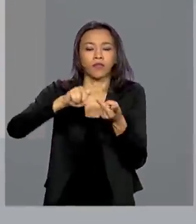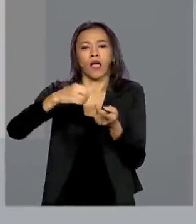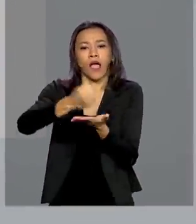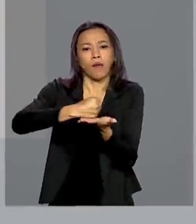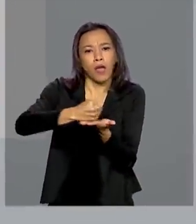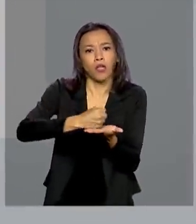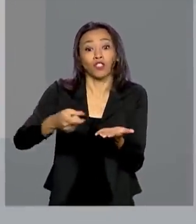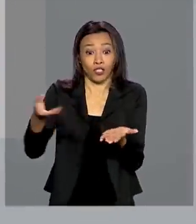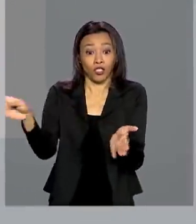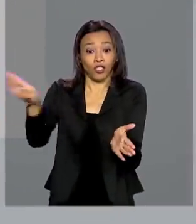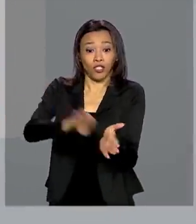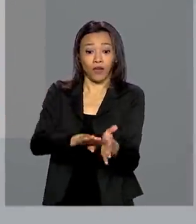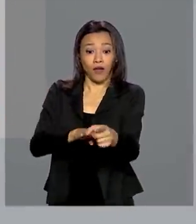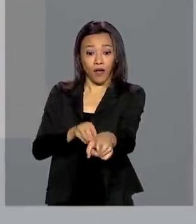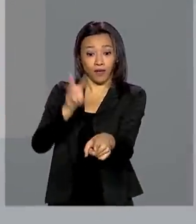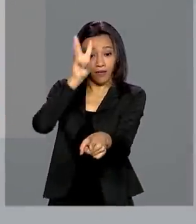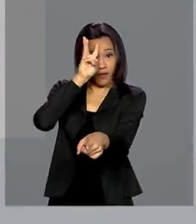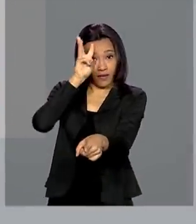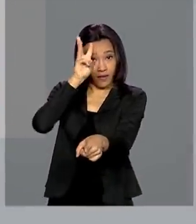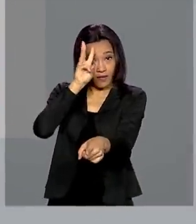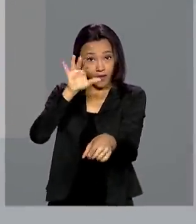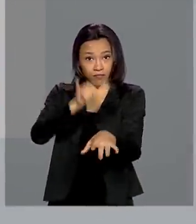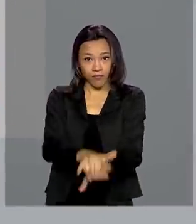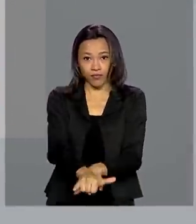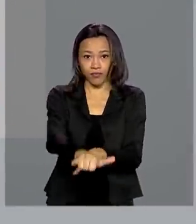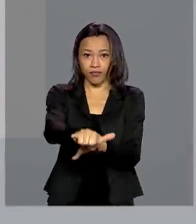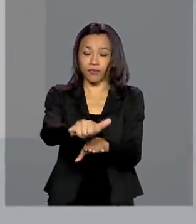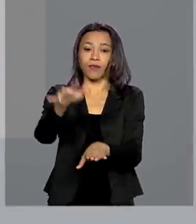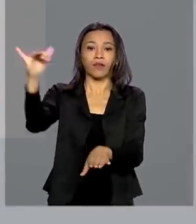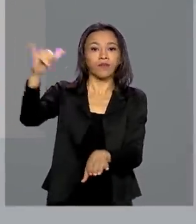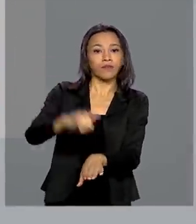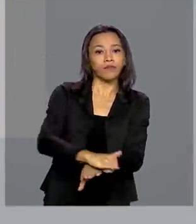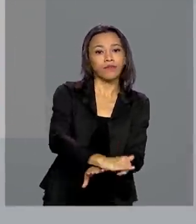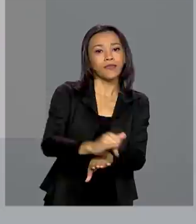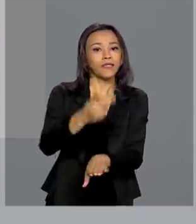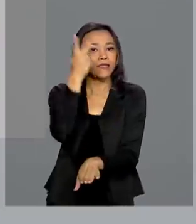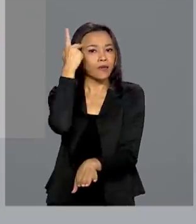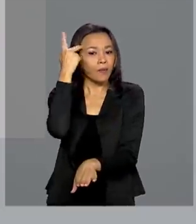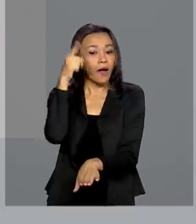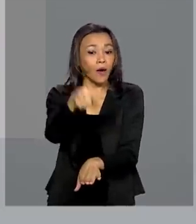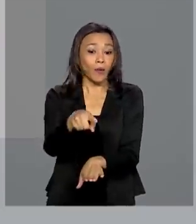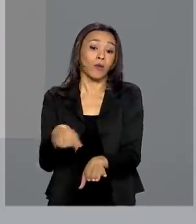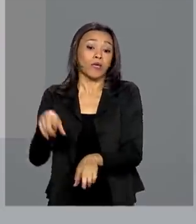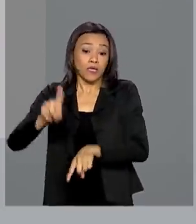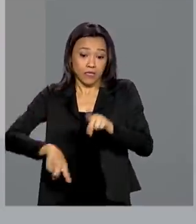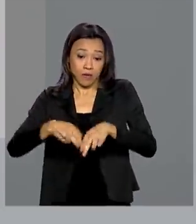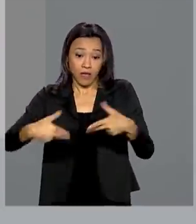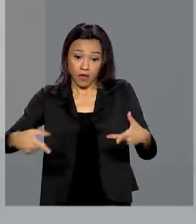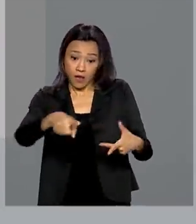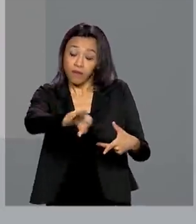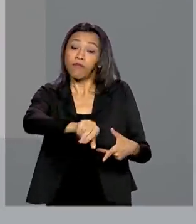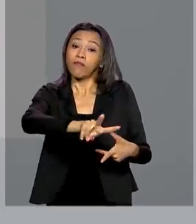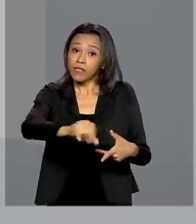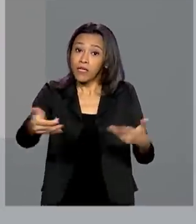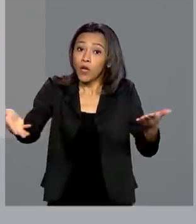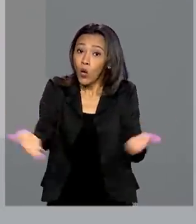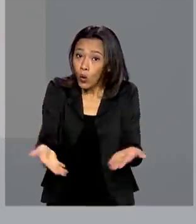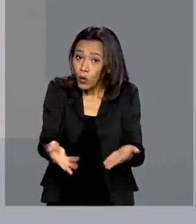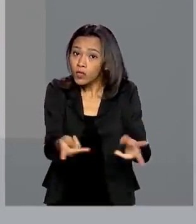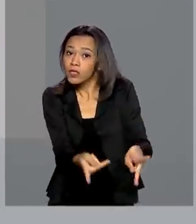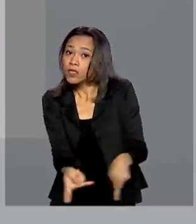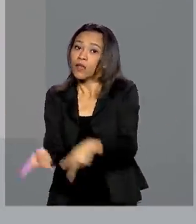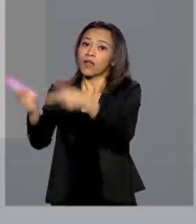nessa terça-feira à base aérea de São Paulo. Os produtos adquiridos pelo Ministério da Saúde vão ser transportados hoje